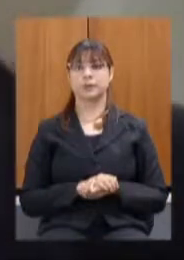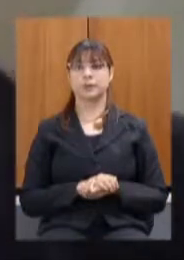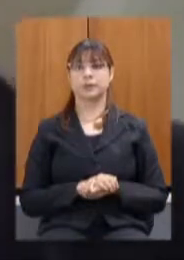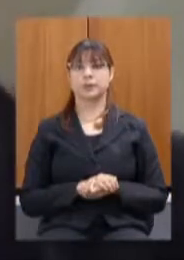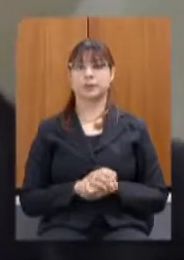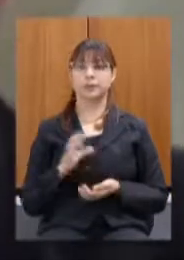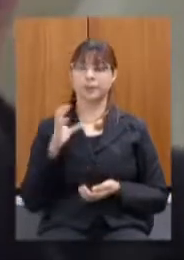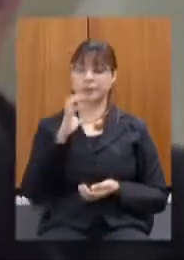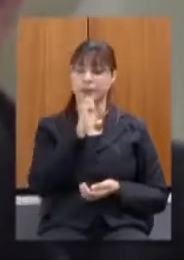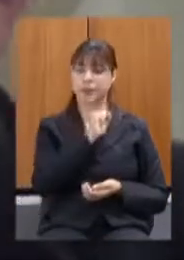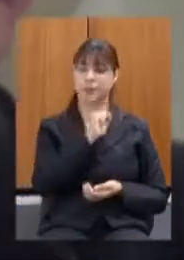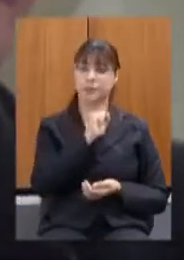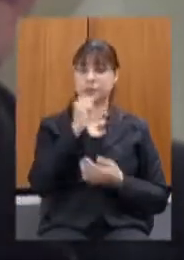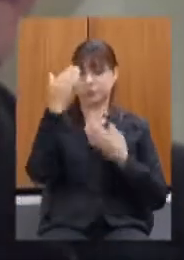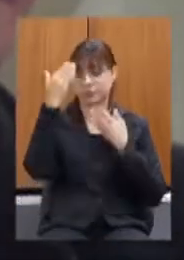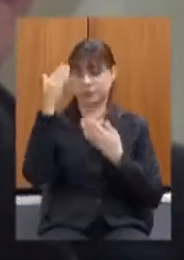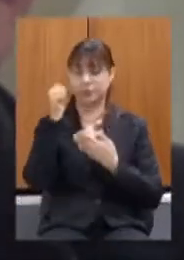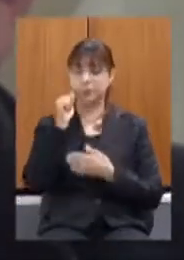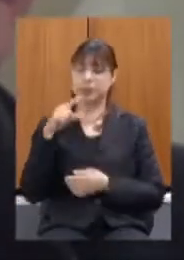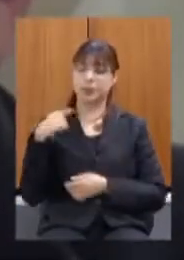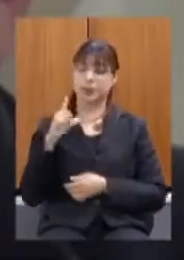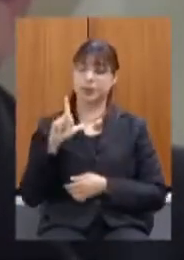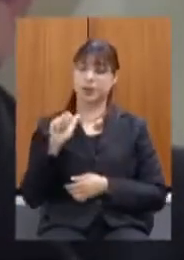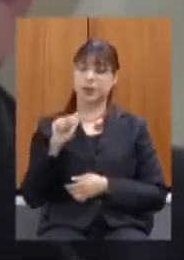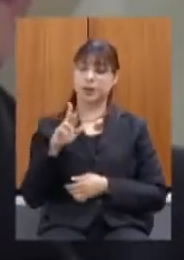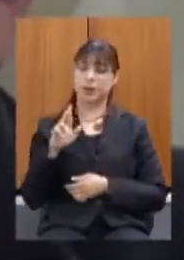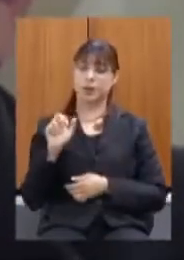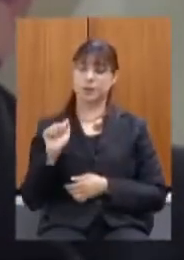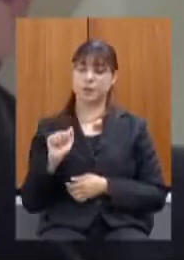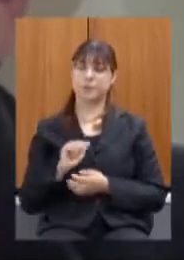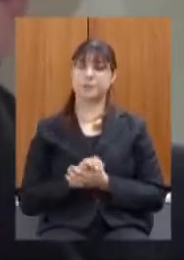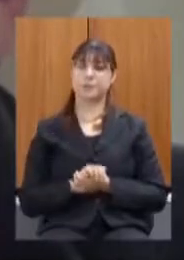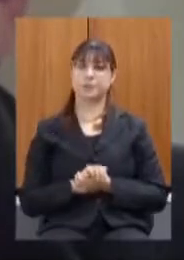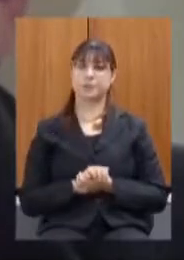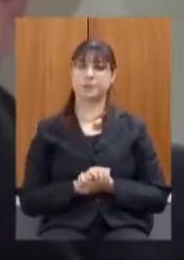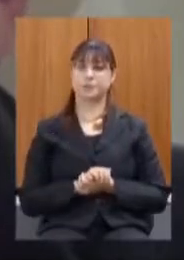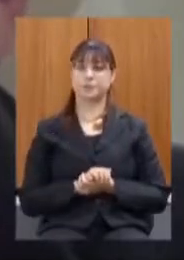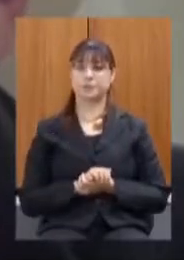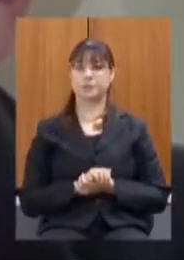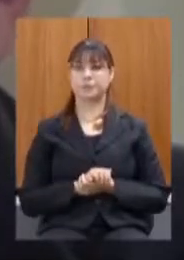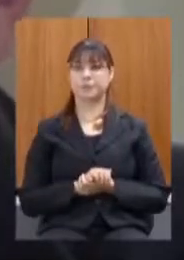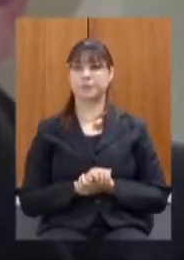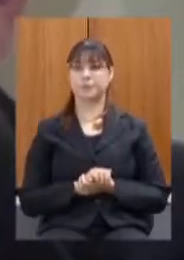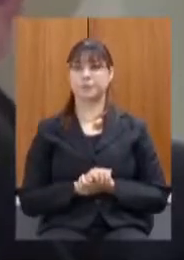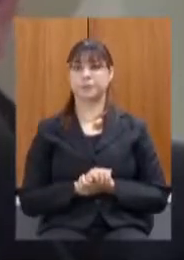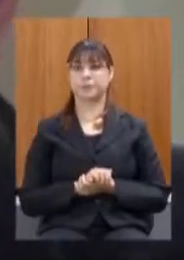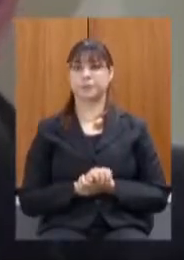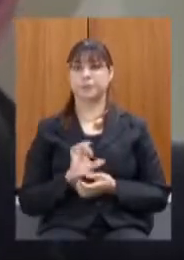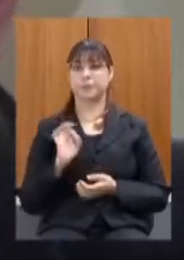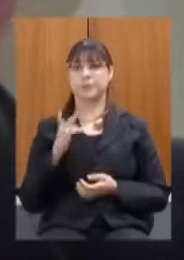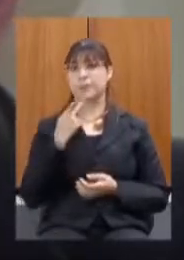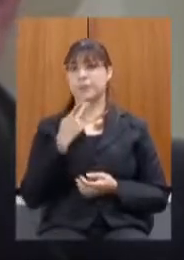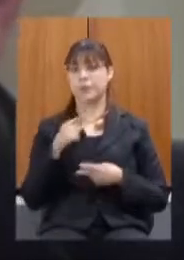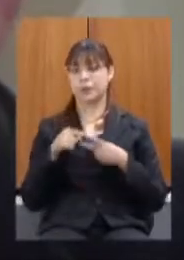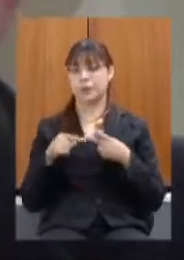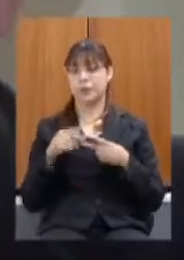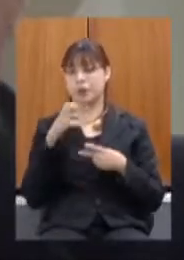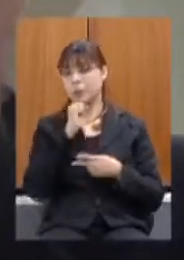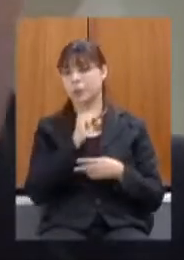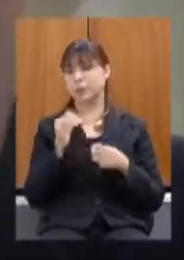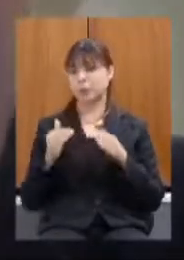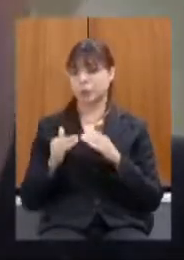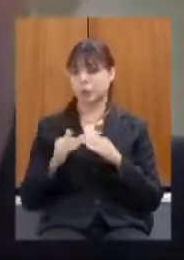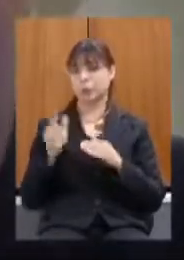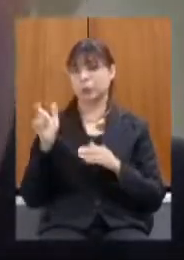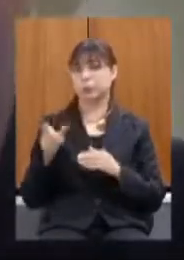rapidamente obrigado deputada Laura Serrano só queria dois comentários rápidos concordar com